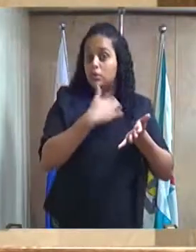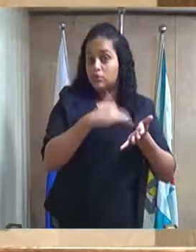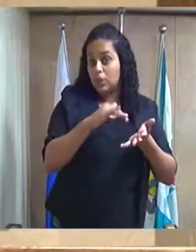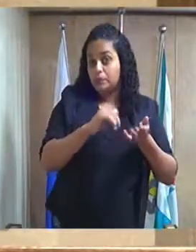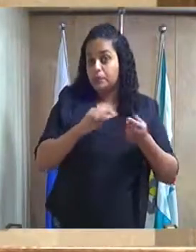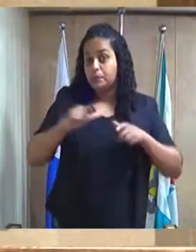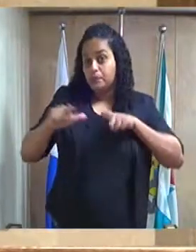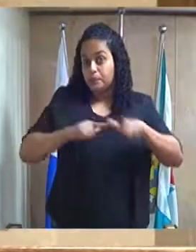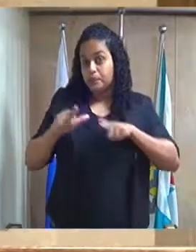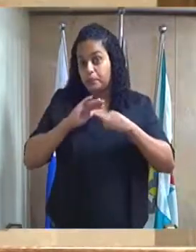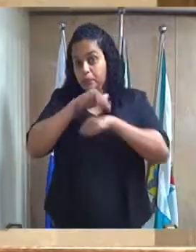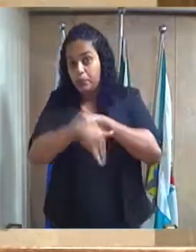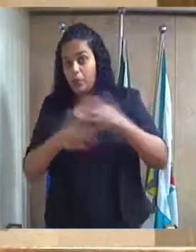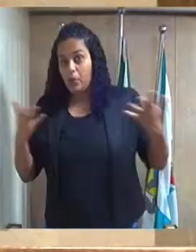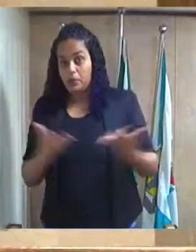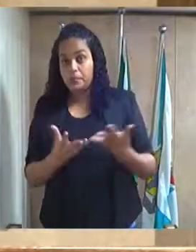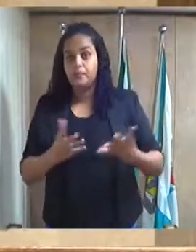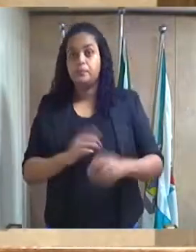trabalhos da noite de hoje.